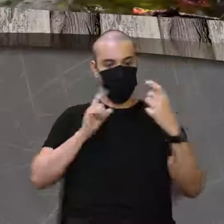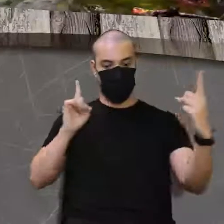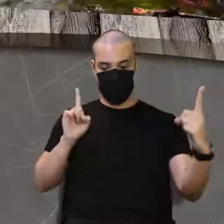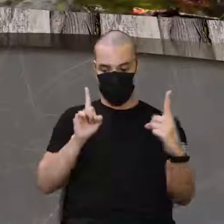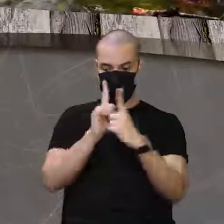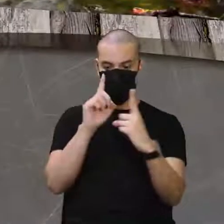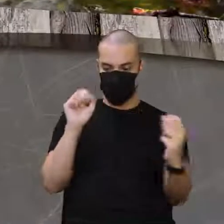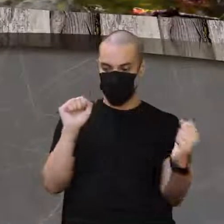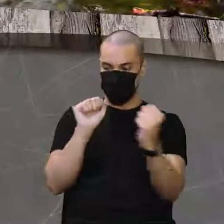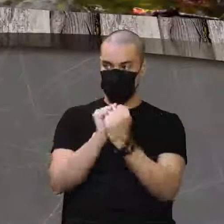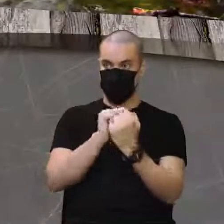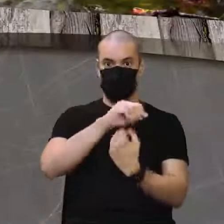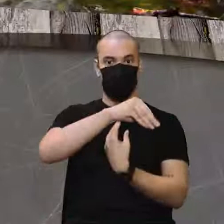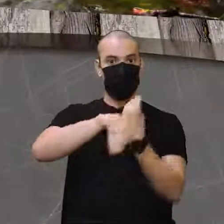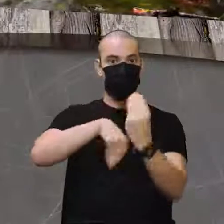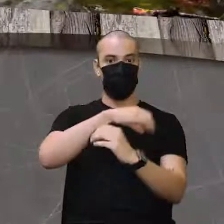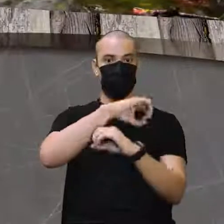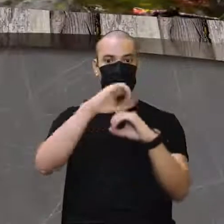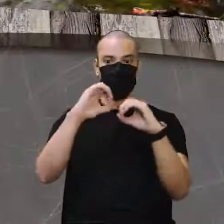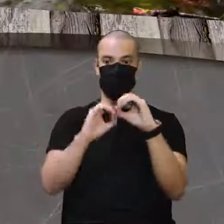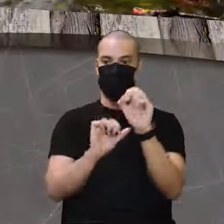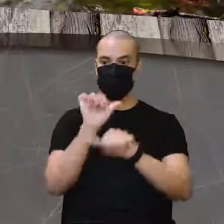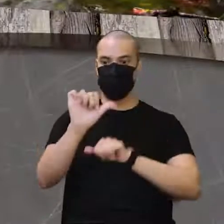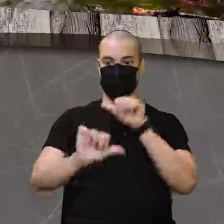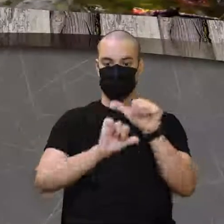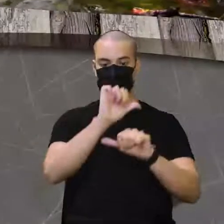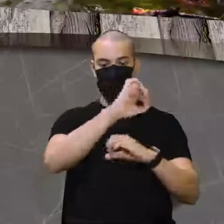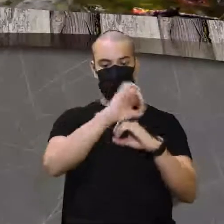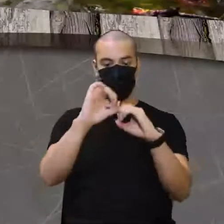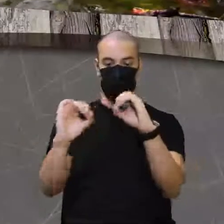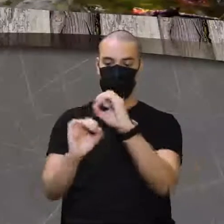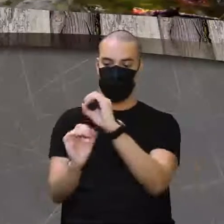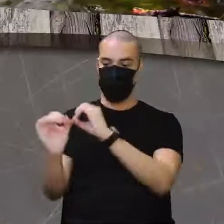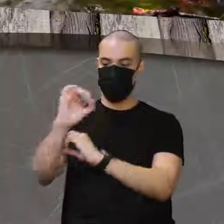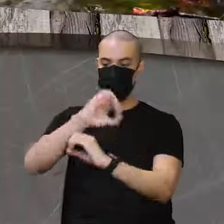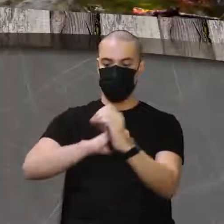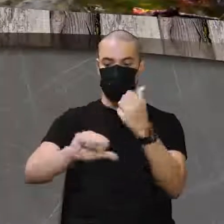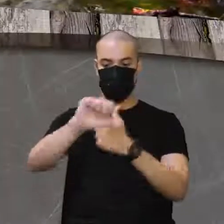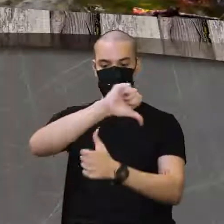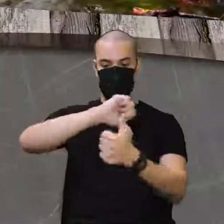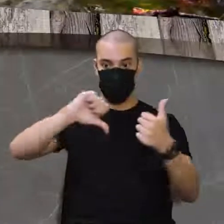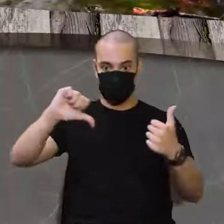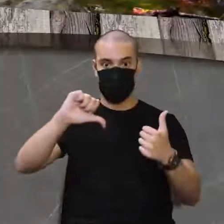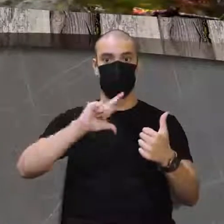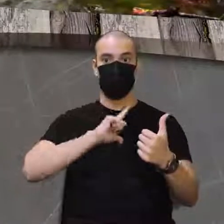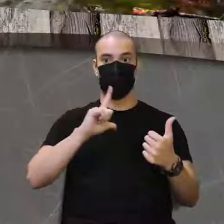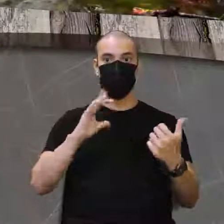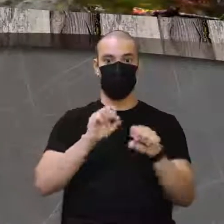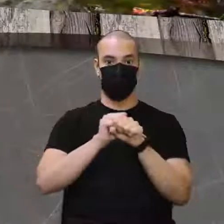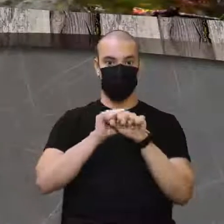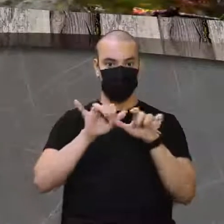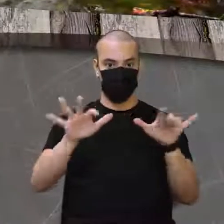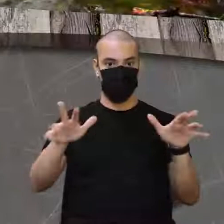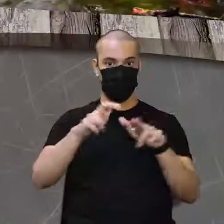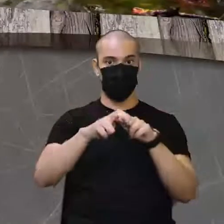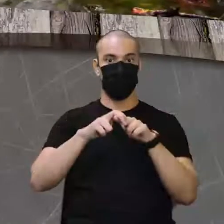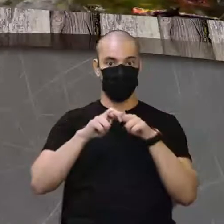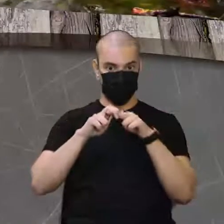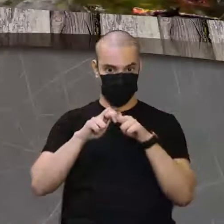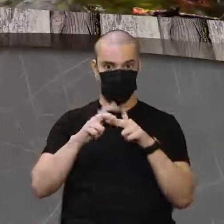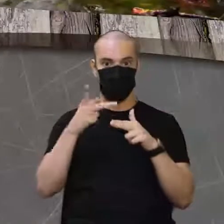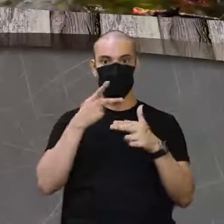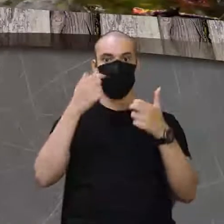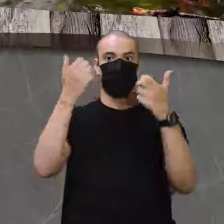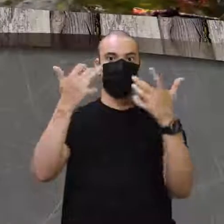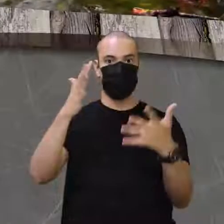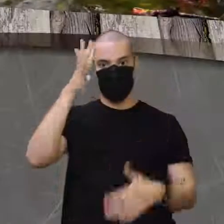essas gêmulas sofriam modificações. E essas modificações, elas eram transmitidas quando misturava, por isso que é chamado, reconhecido também como